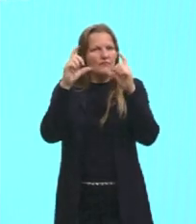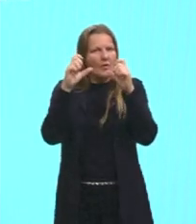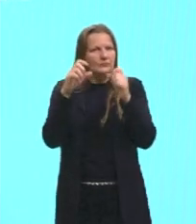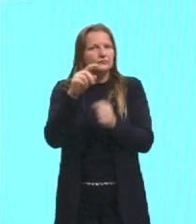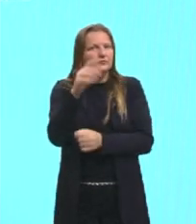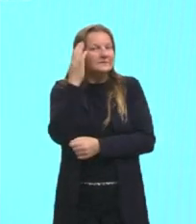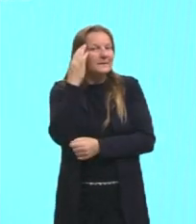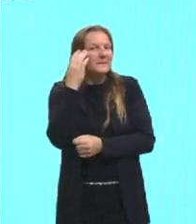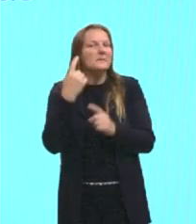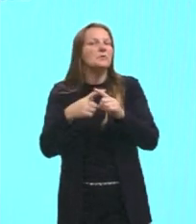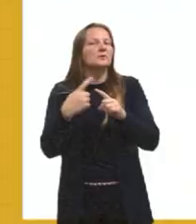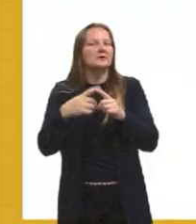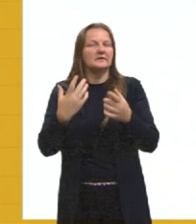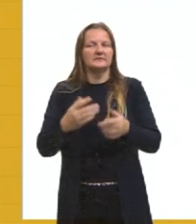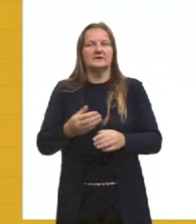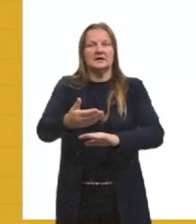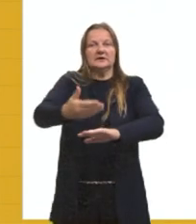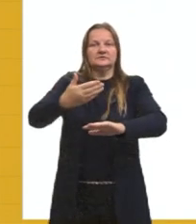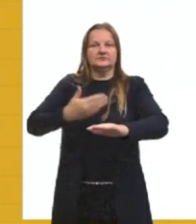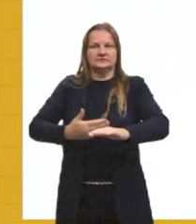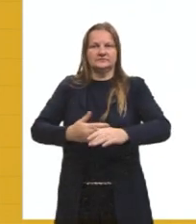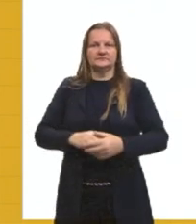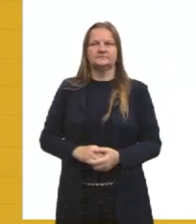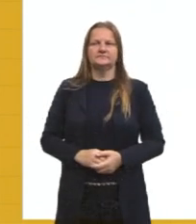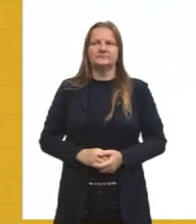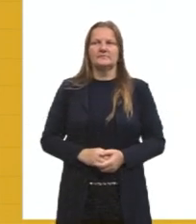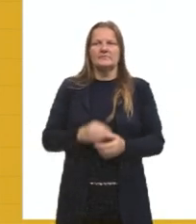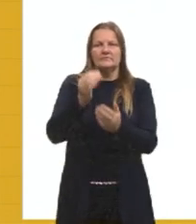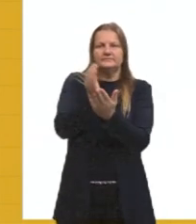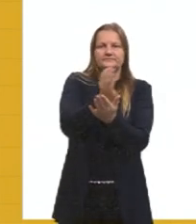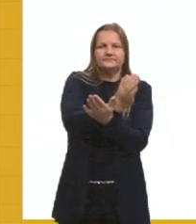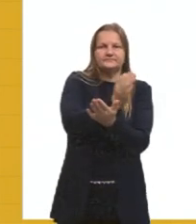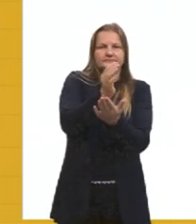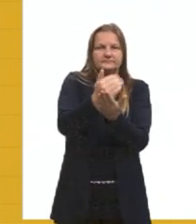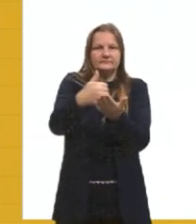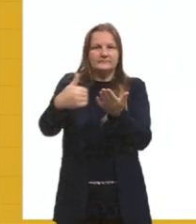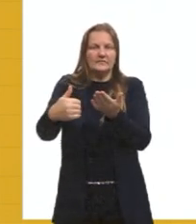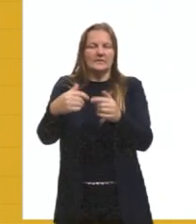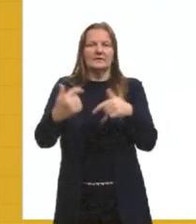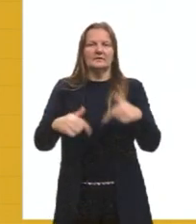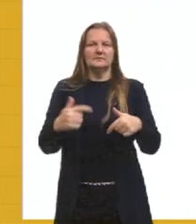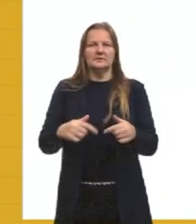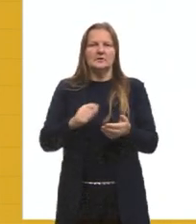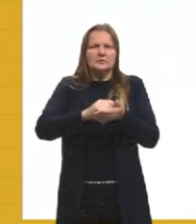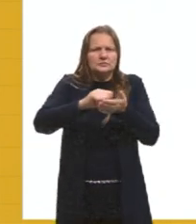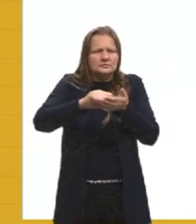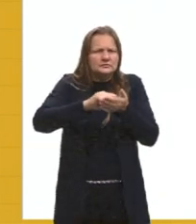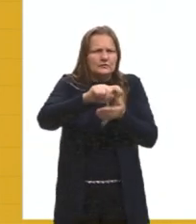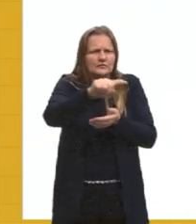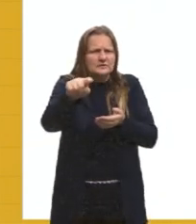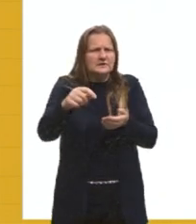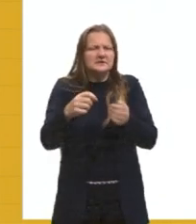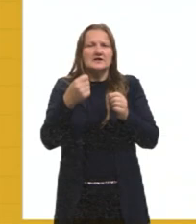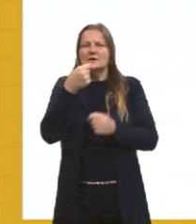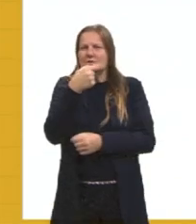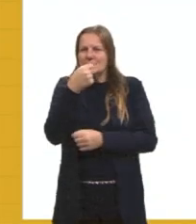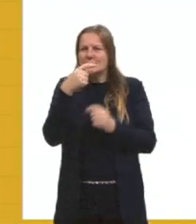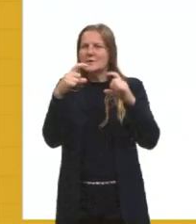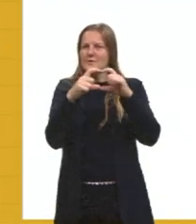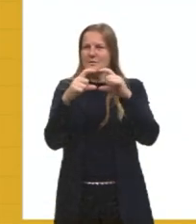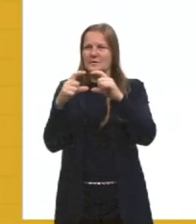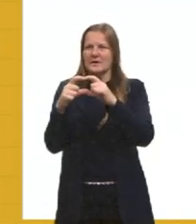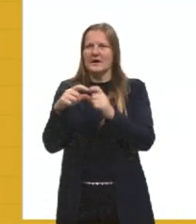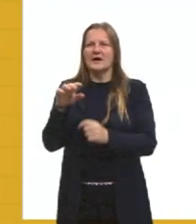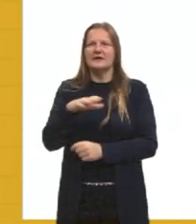vocês. E aí, então, vai ter essa divisão do trabalho, tá, agorizado? Anotem aqui, ó, essa charge seguido também